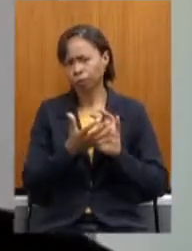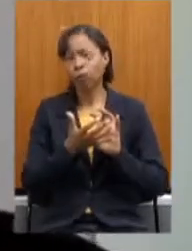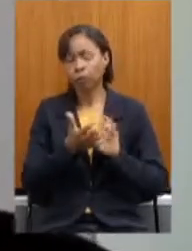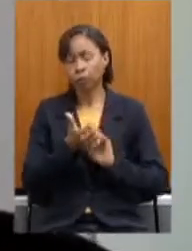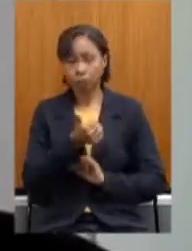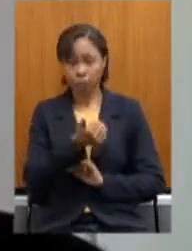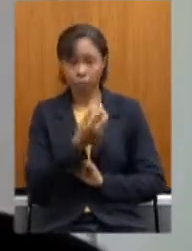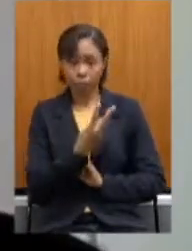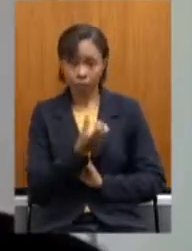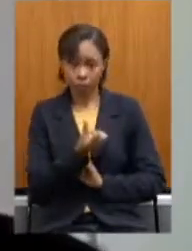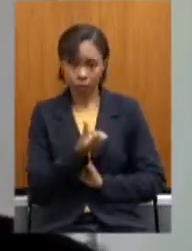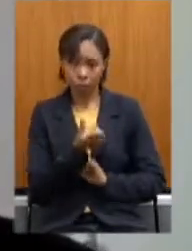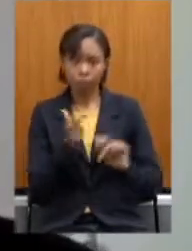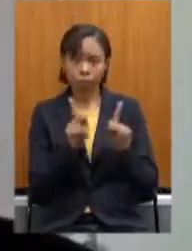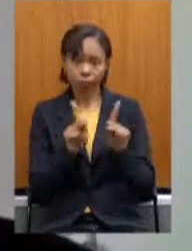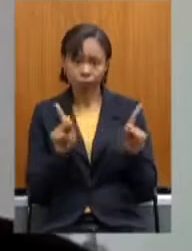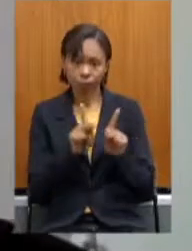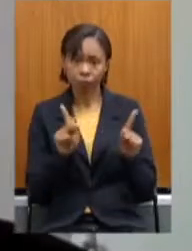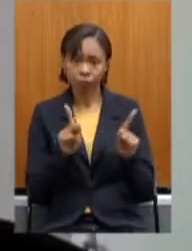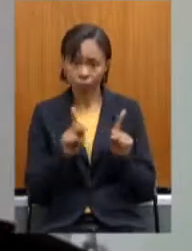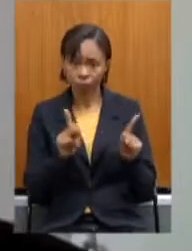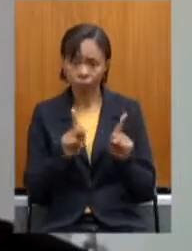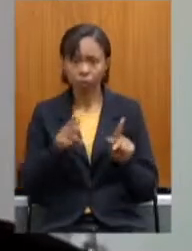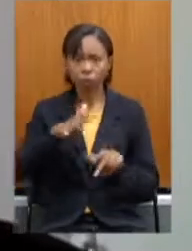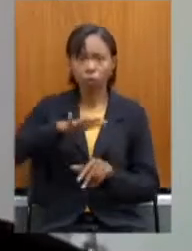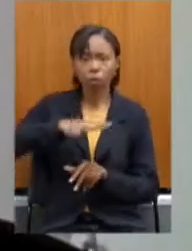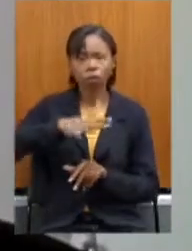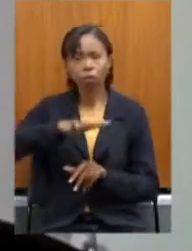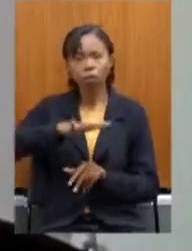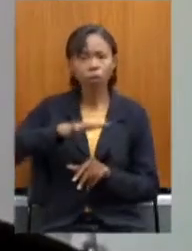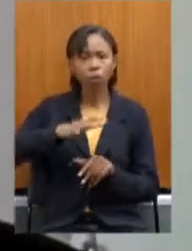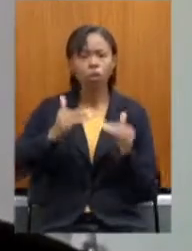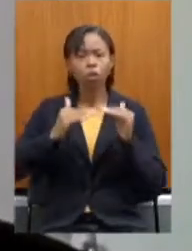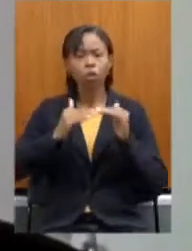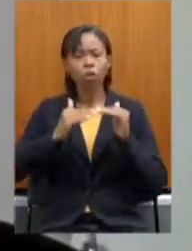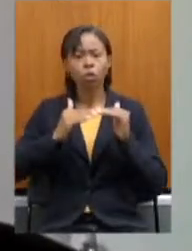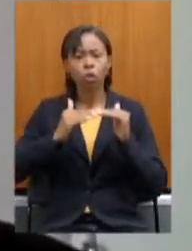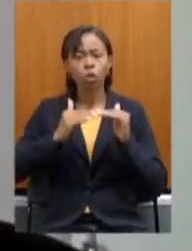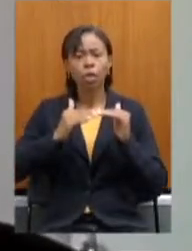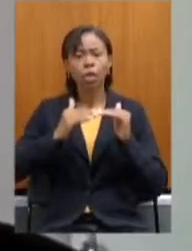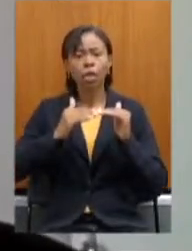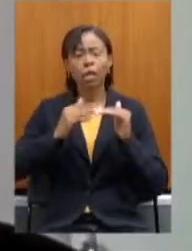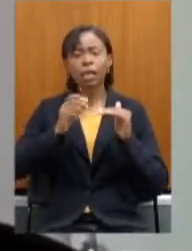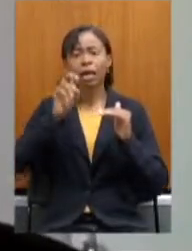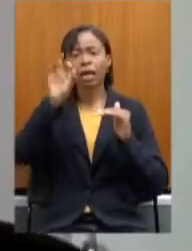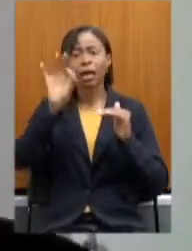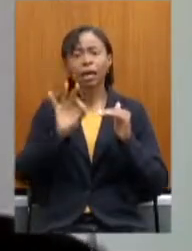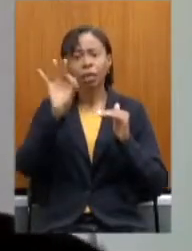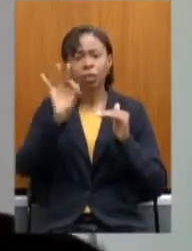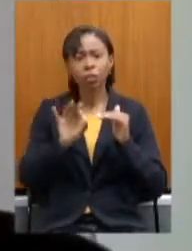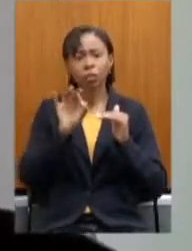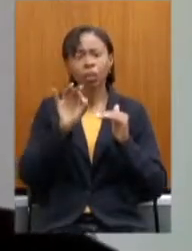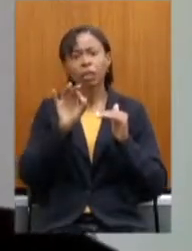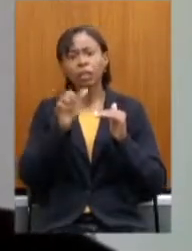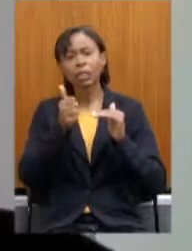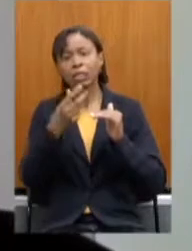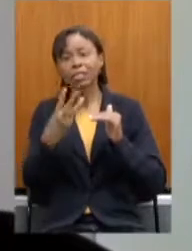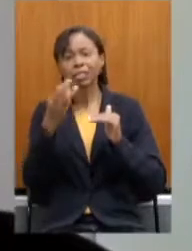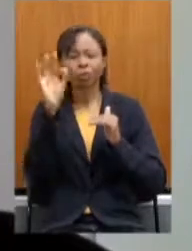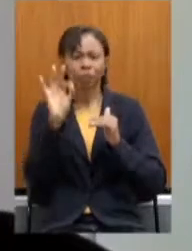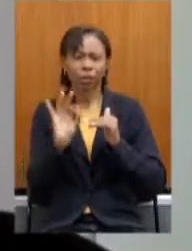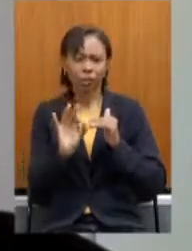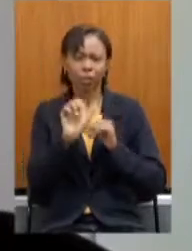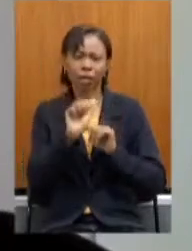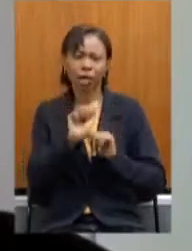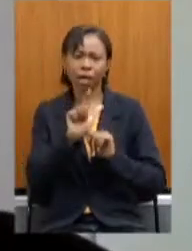136 professores vão estar na faixa de incidência da alíquota de 13%, então vai haver